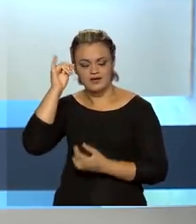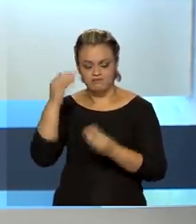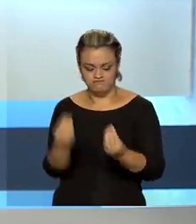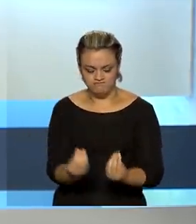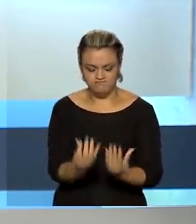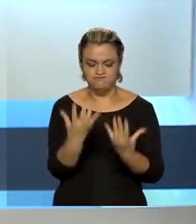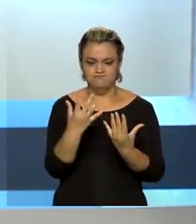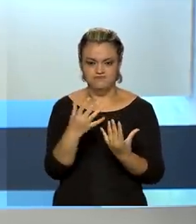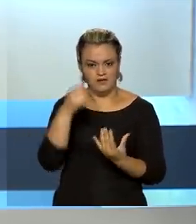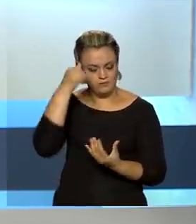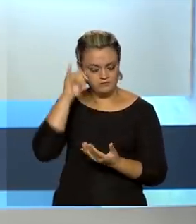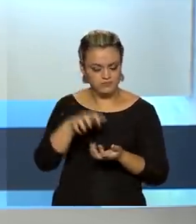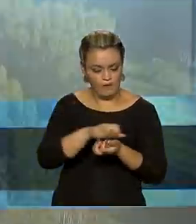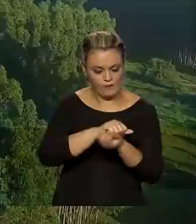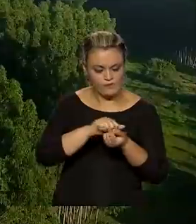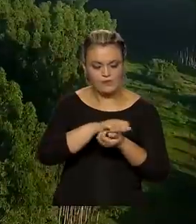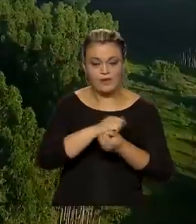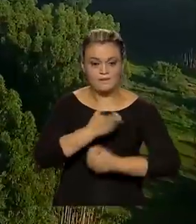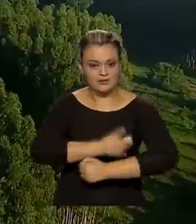produzir grãos na mesma área.